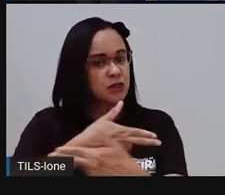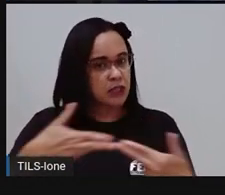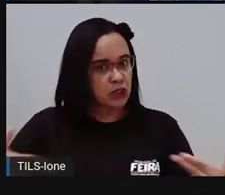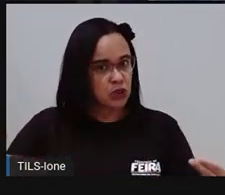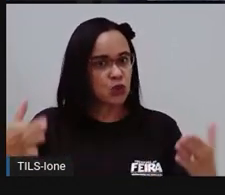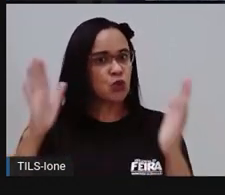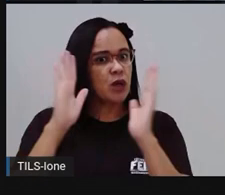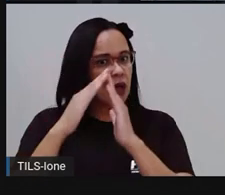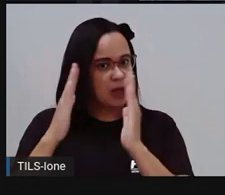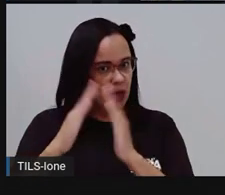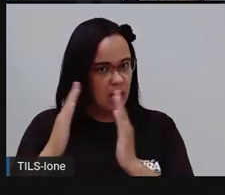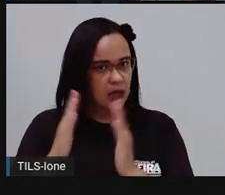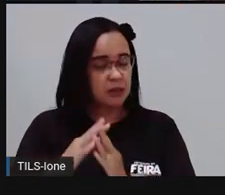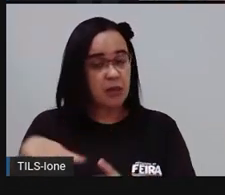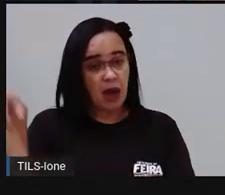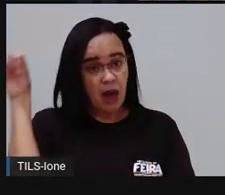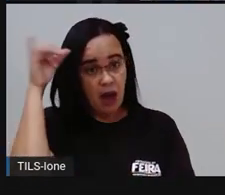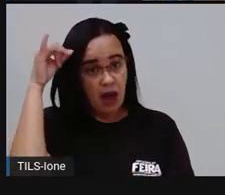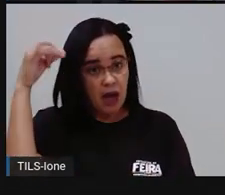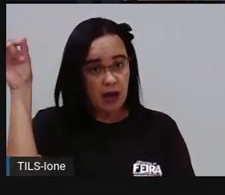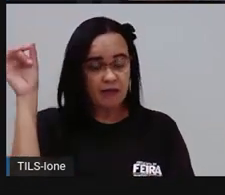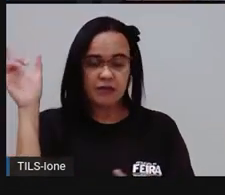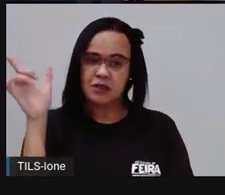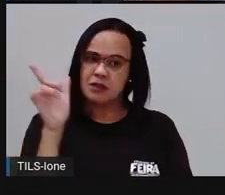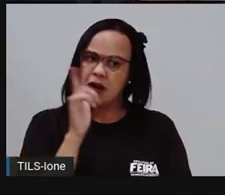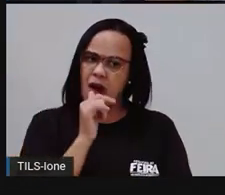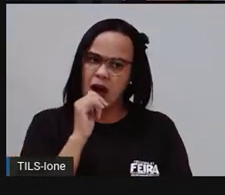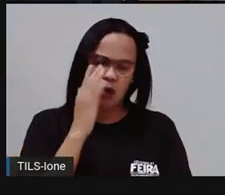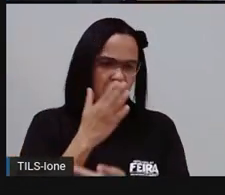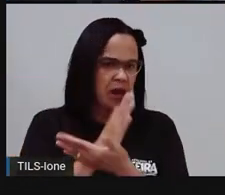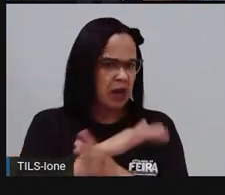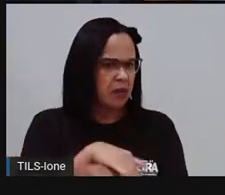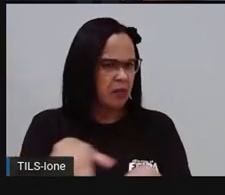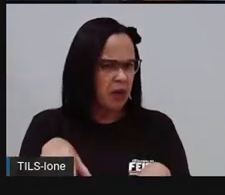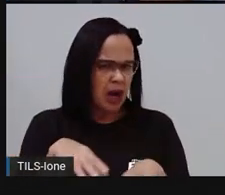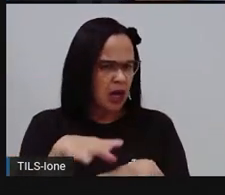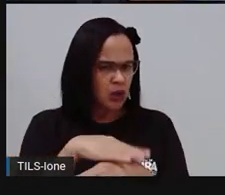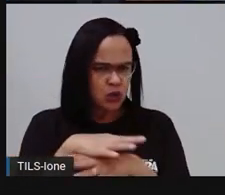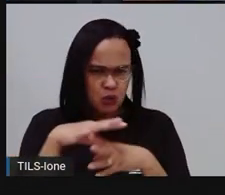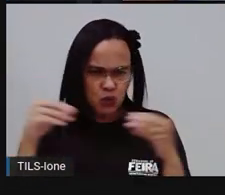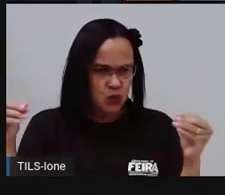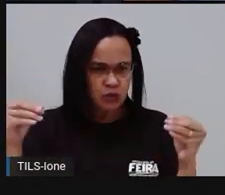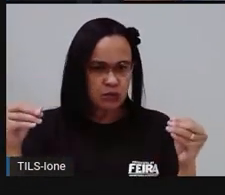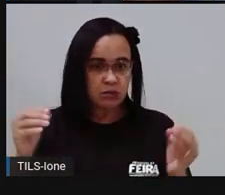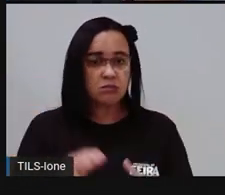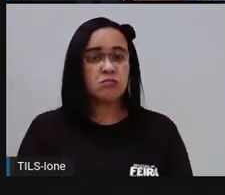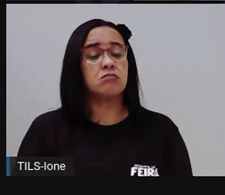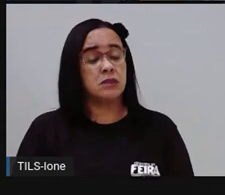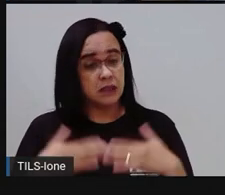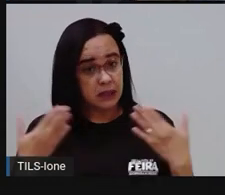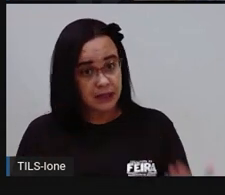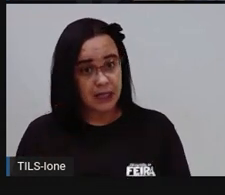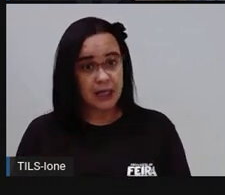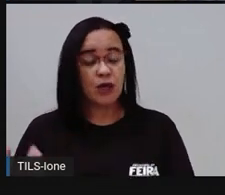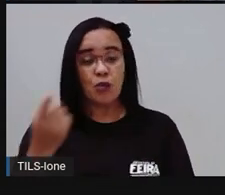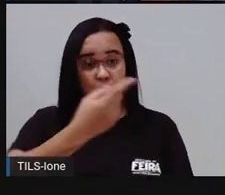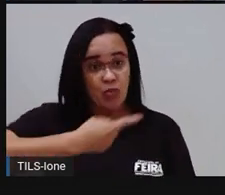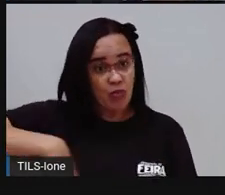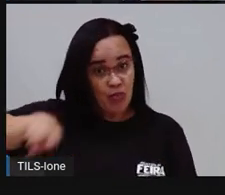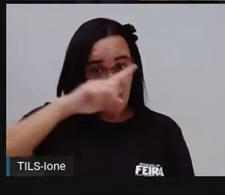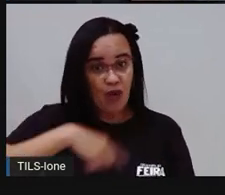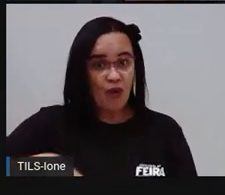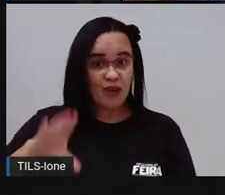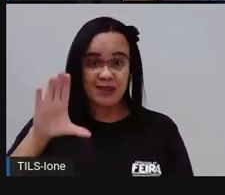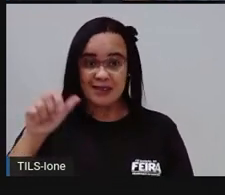ela não venha a acabar, né? E aí a PRO faz esse lembrete para vocês de que nós não somos cactos. A gente gosta de beber água,